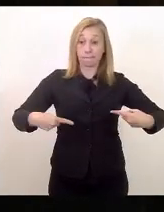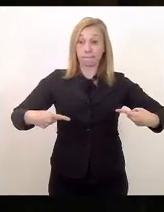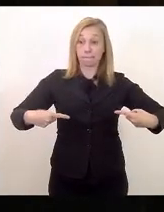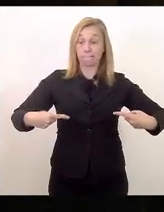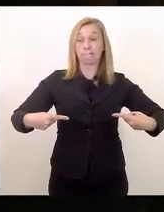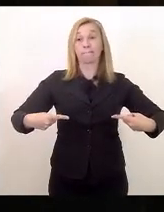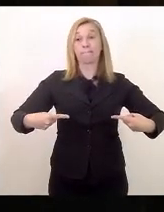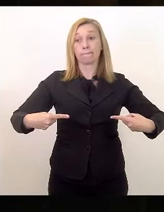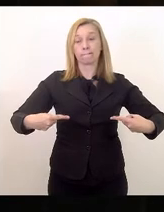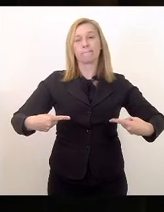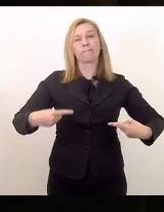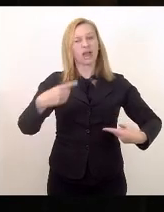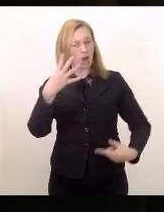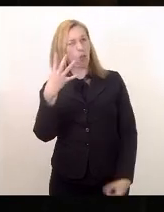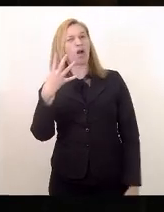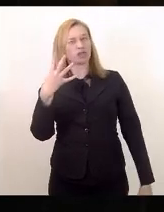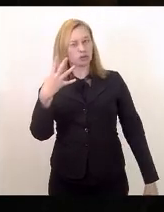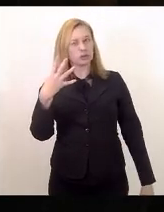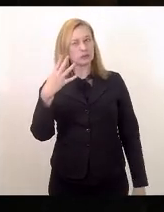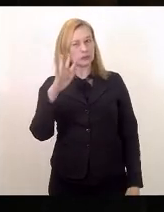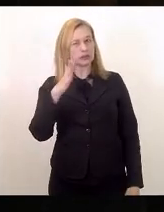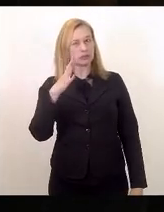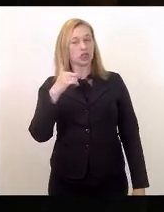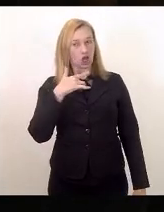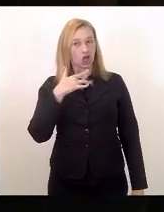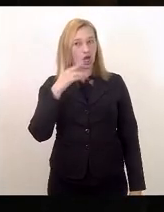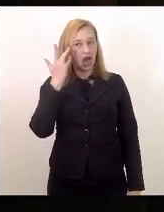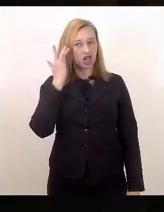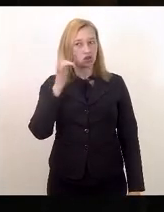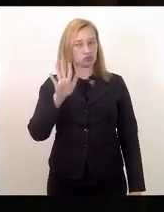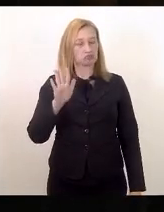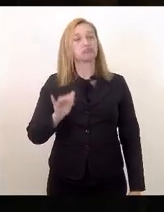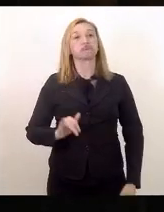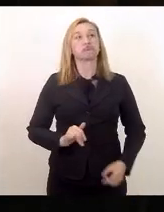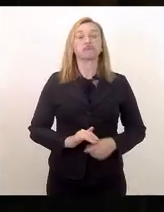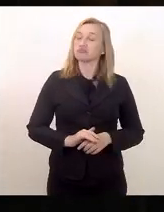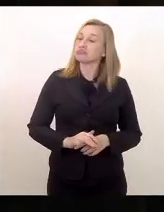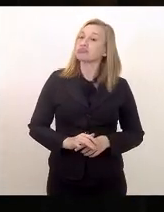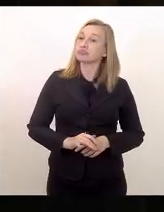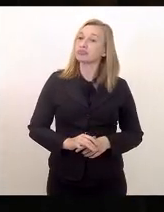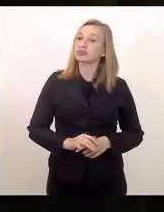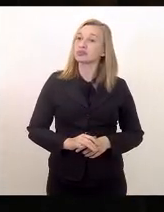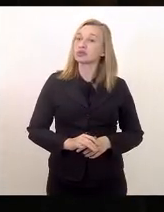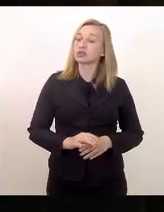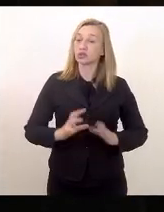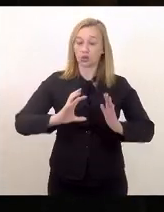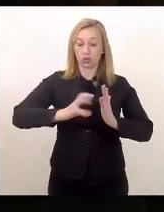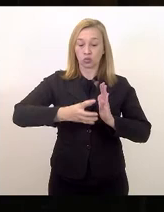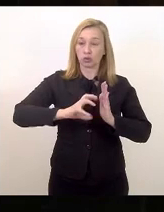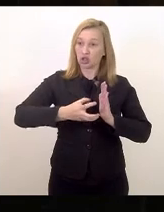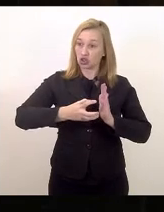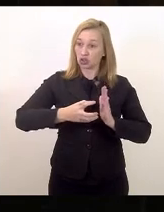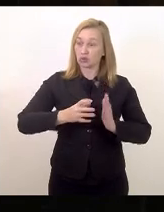No mínimo, os quatro competitivos, acho eu. Que faz com que os partidos